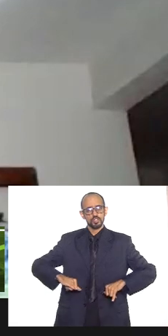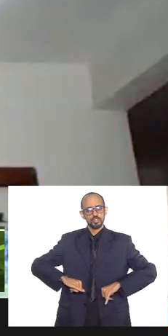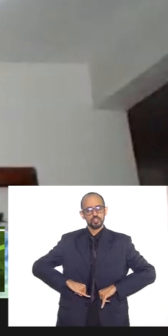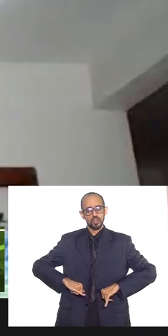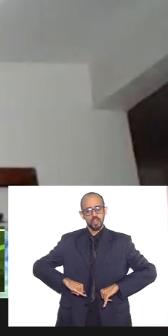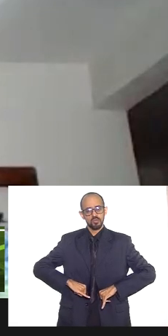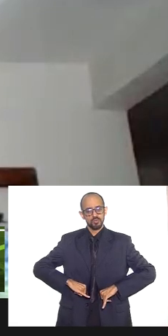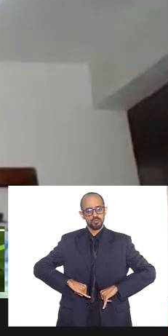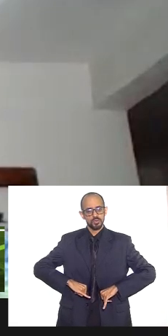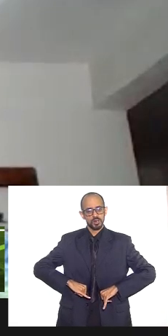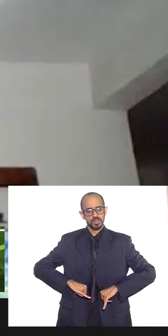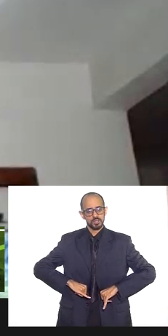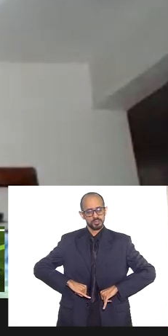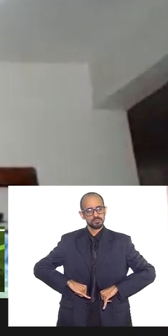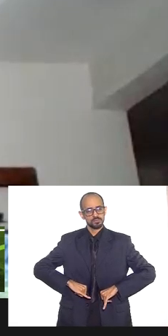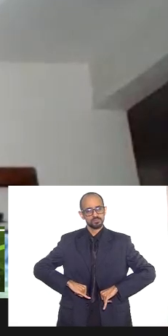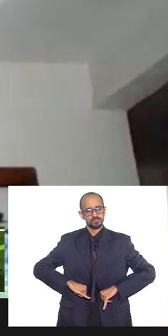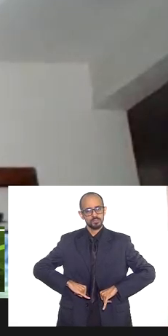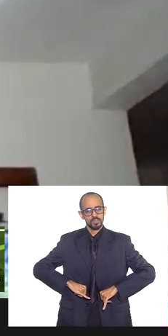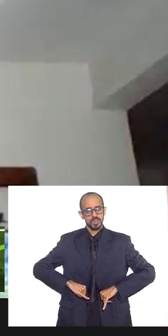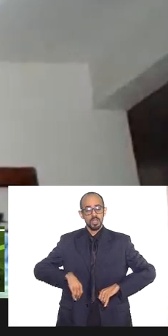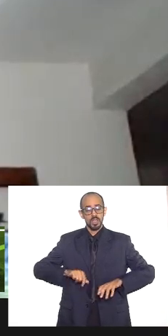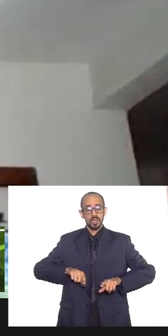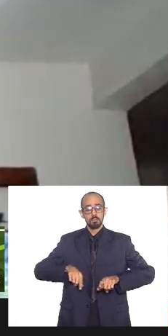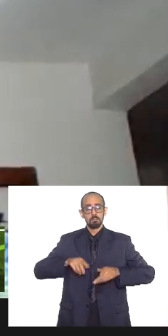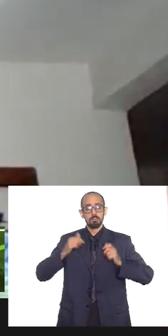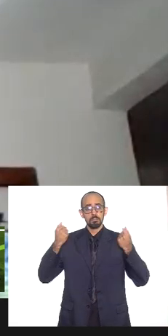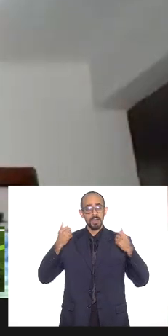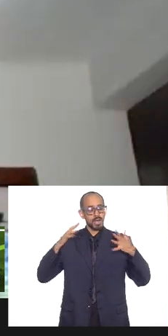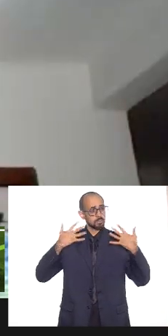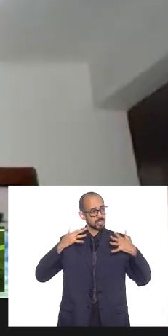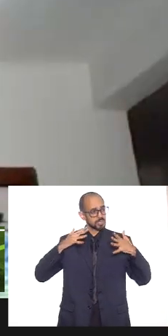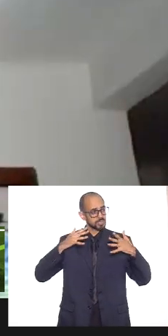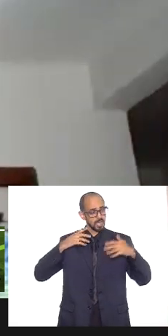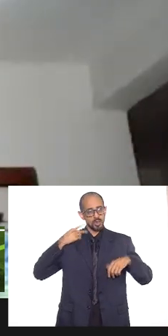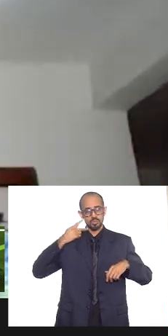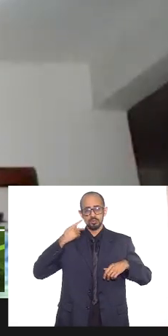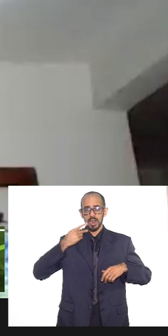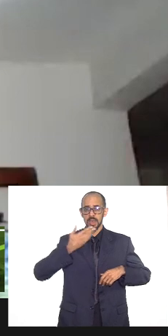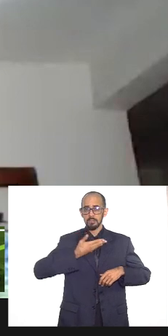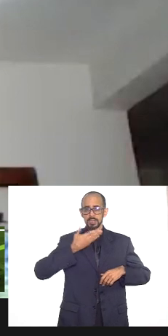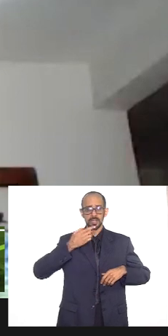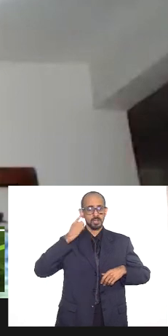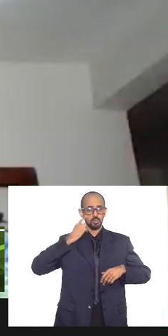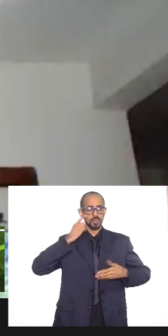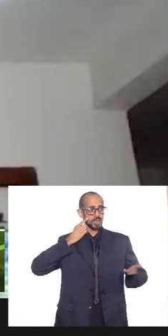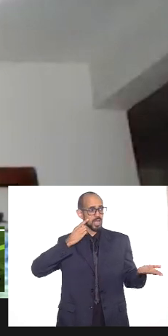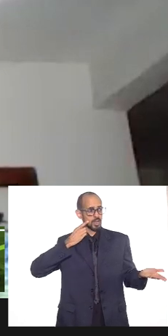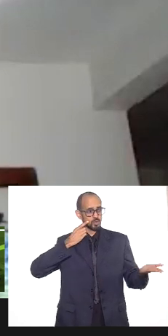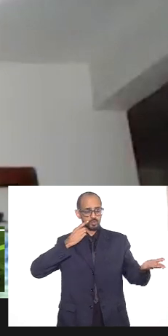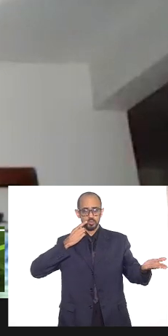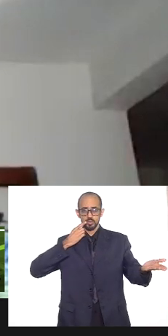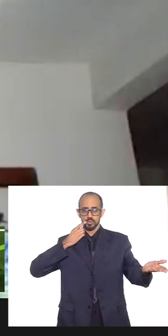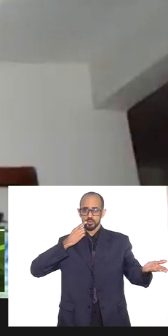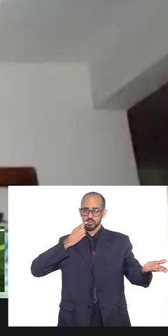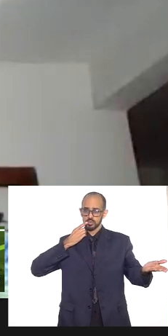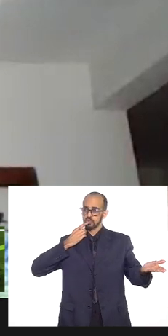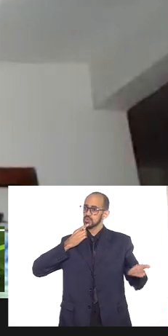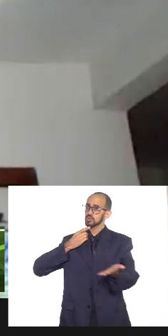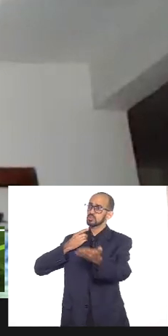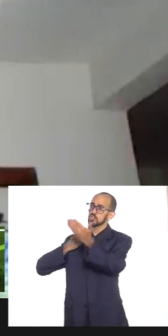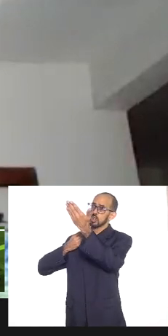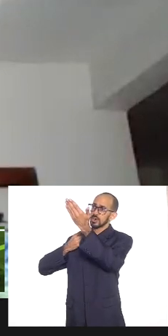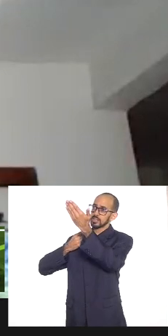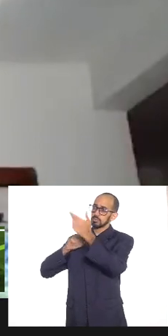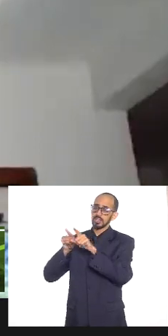assim religioso parabenizar os parlamentares parlamentares senhora deputada um prazer muito grande